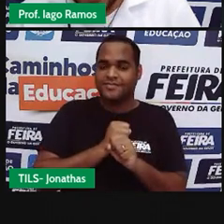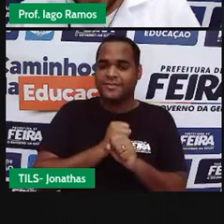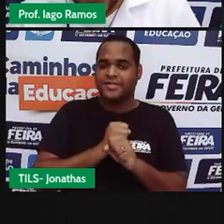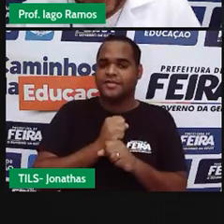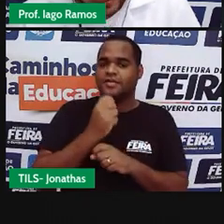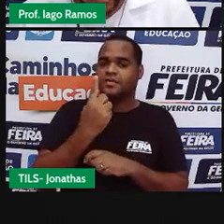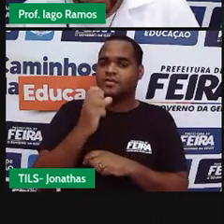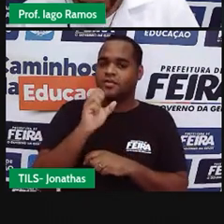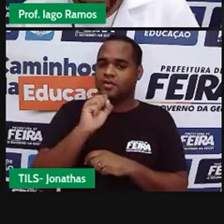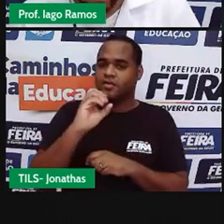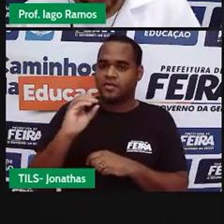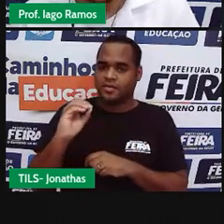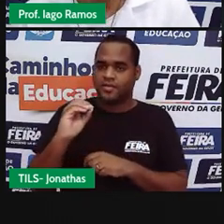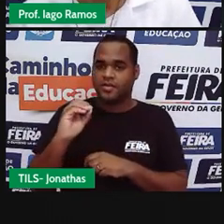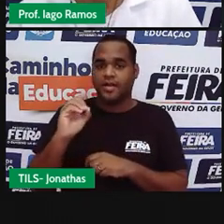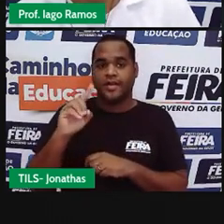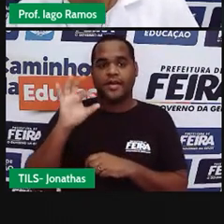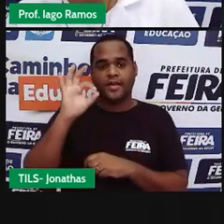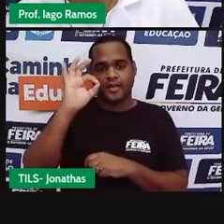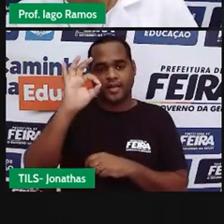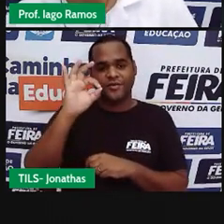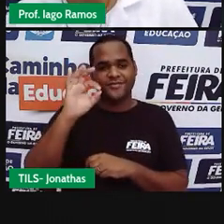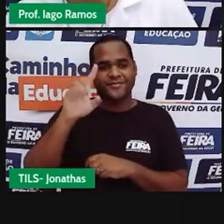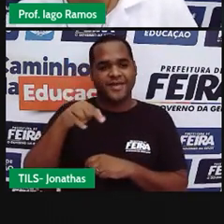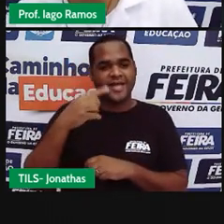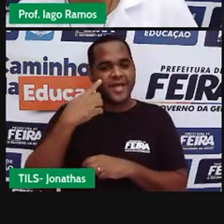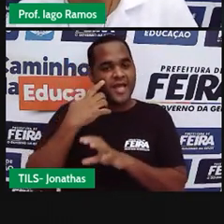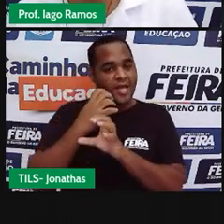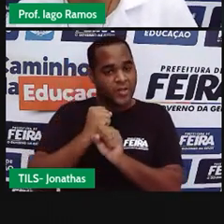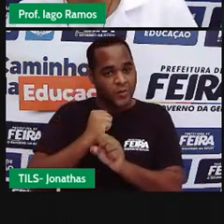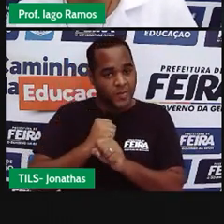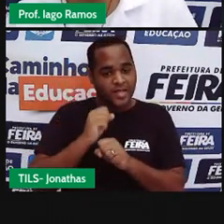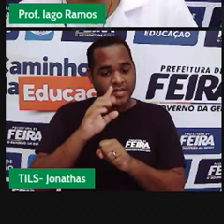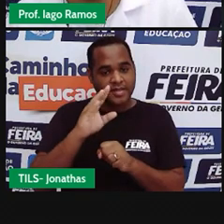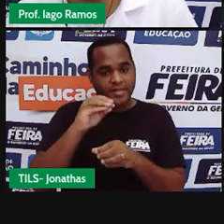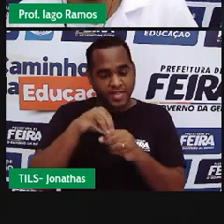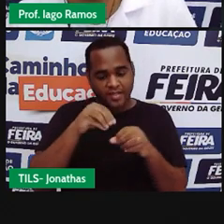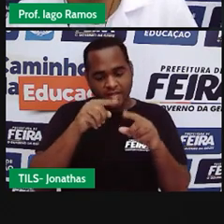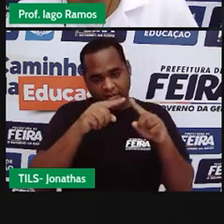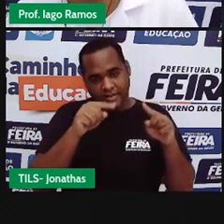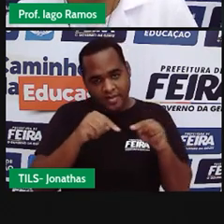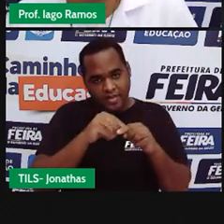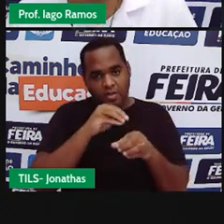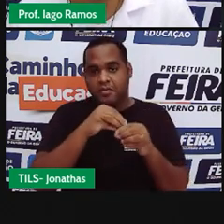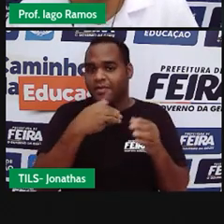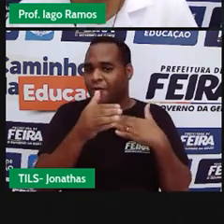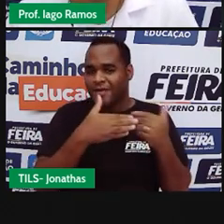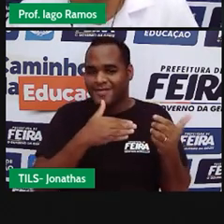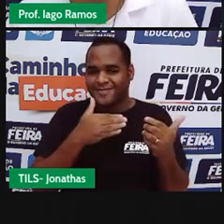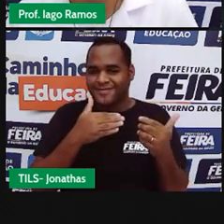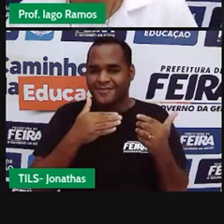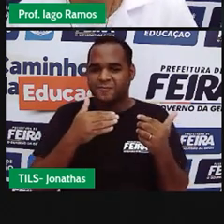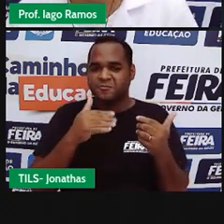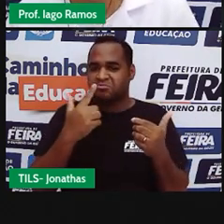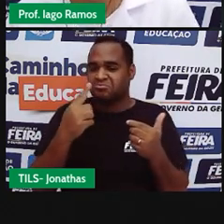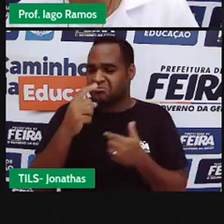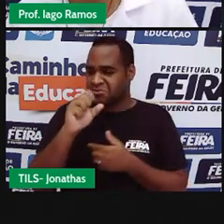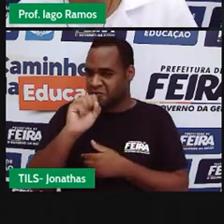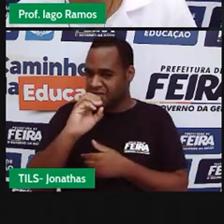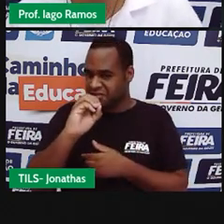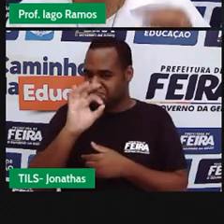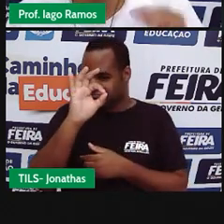180 graus. A soma dos ângulos internos de qualquer triângulo é 180 graus.